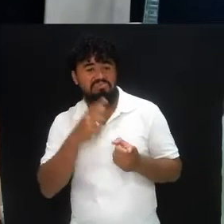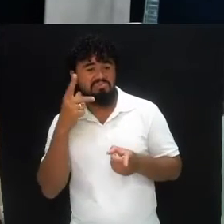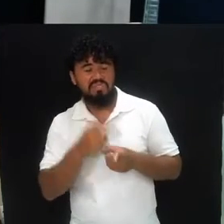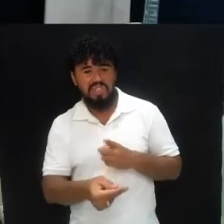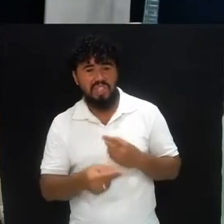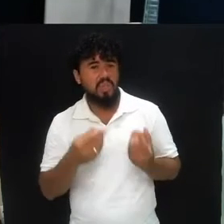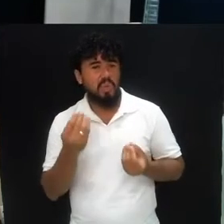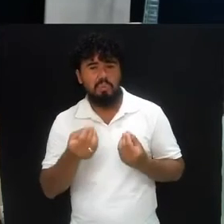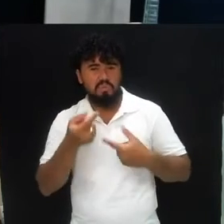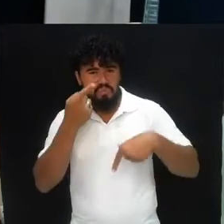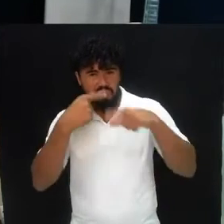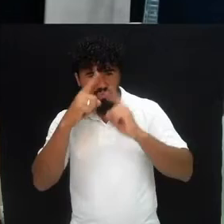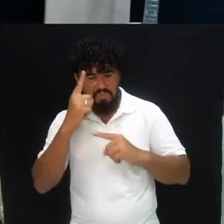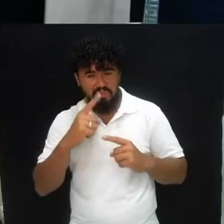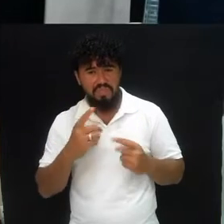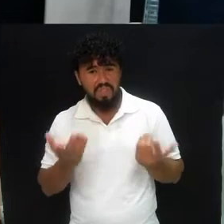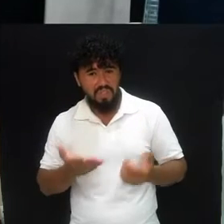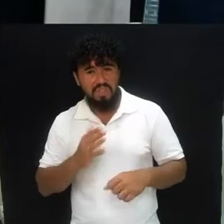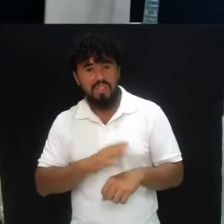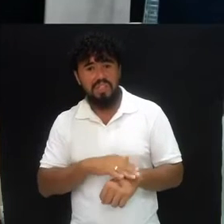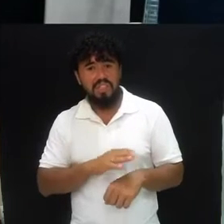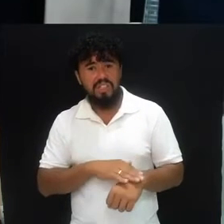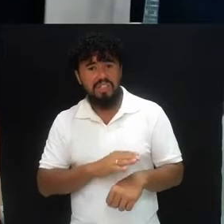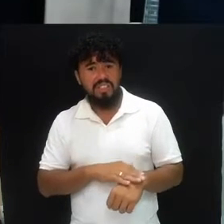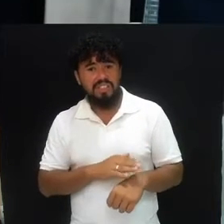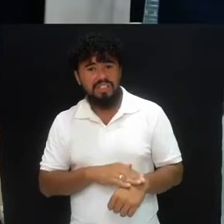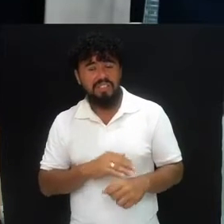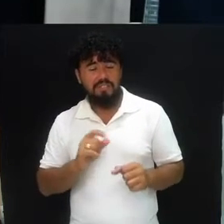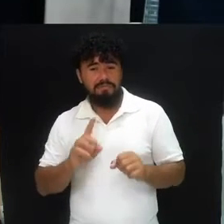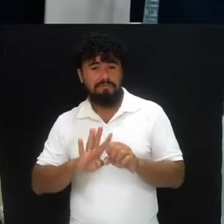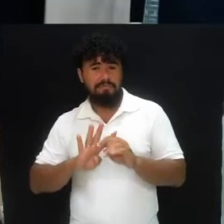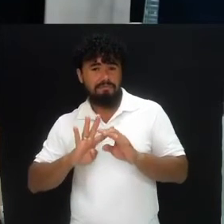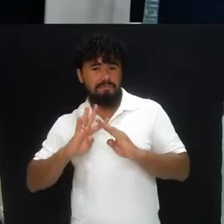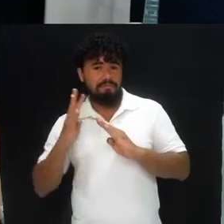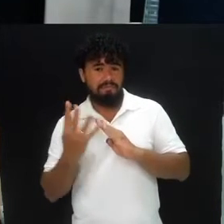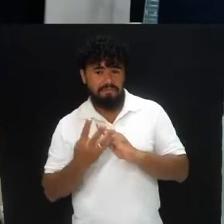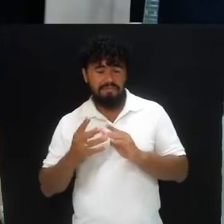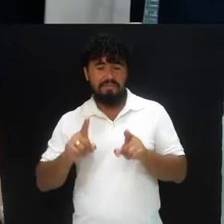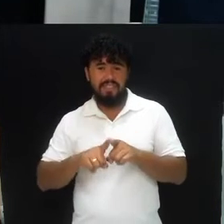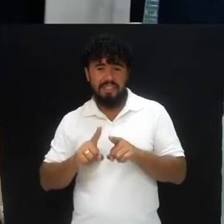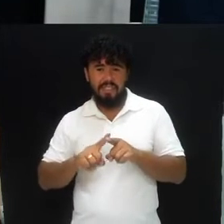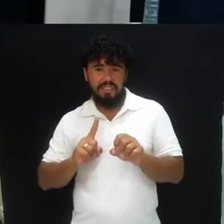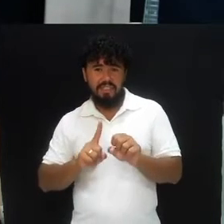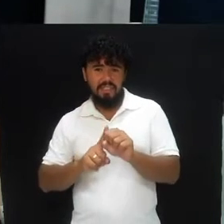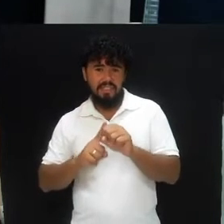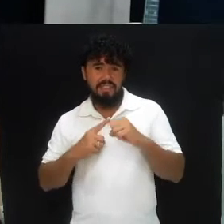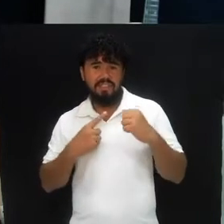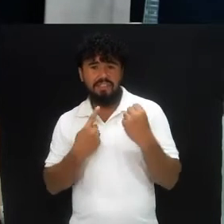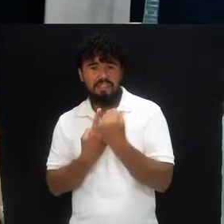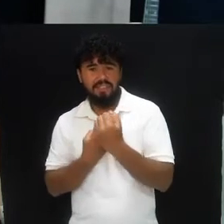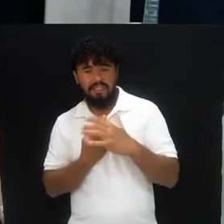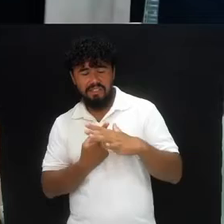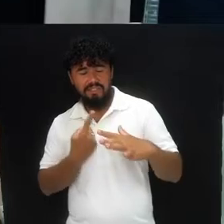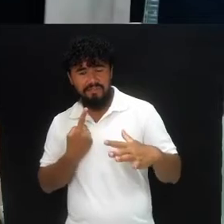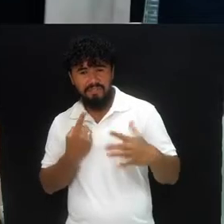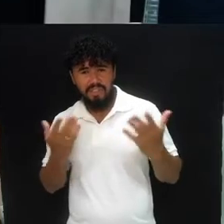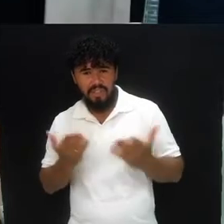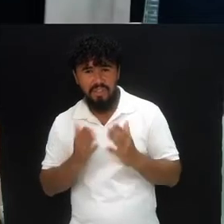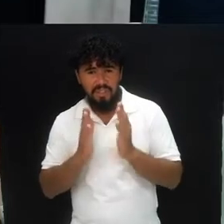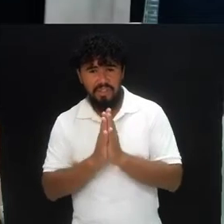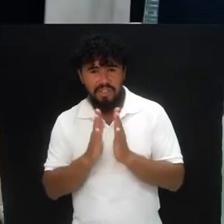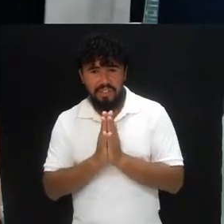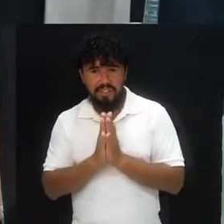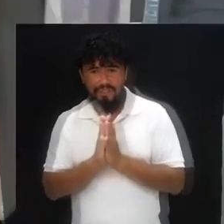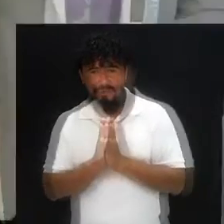como superar esse confinamento, esse isolamento social, esse momento de prisão. Mas antes, vamos ter uma palavra de